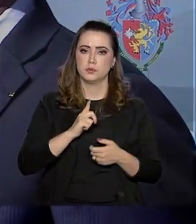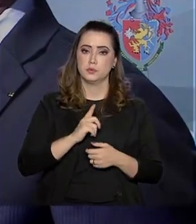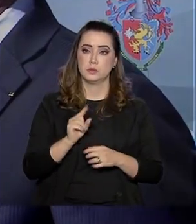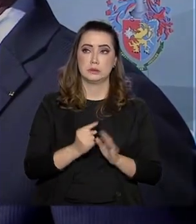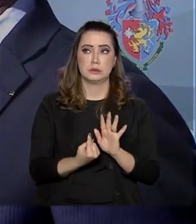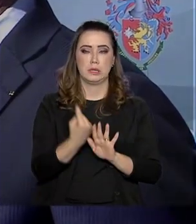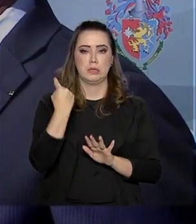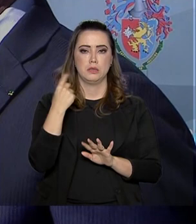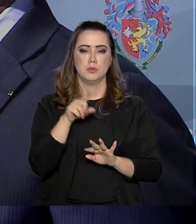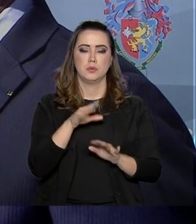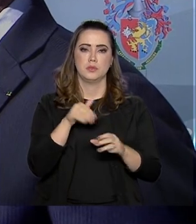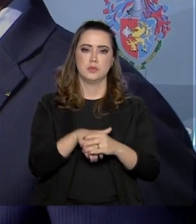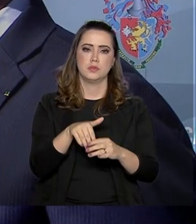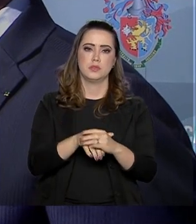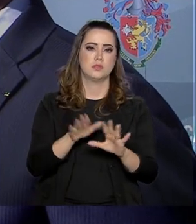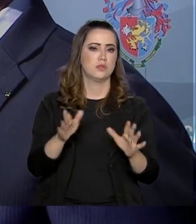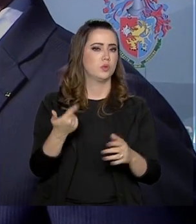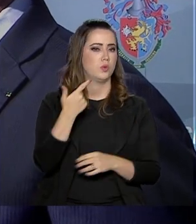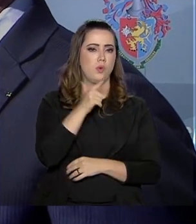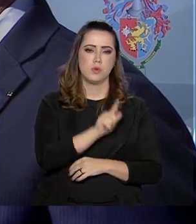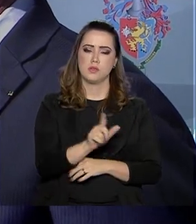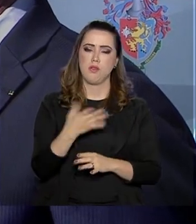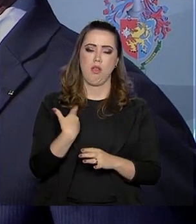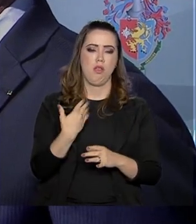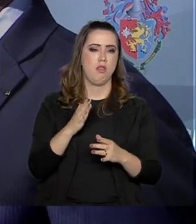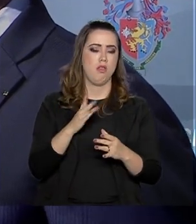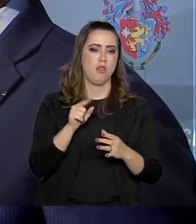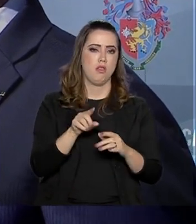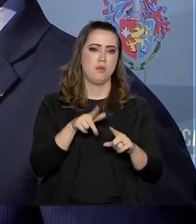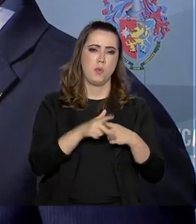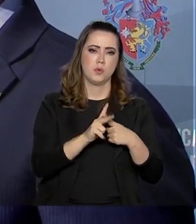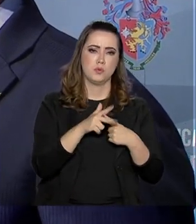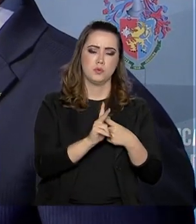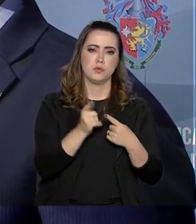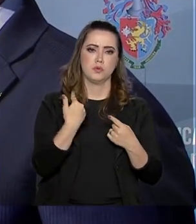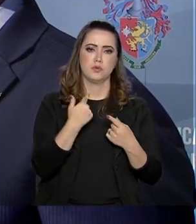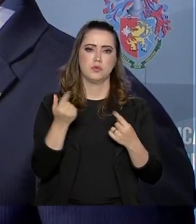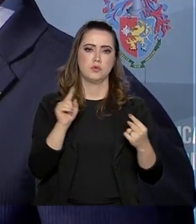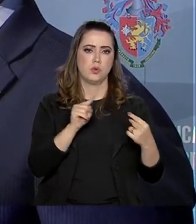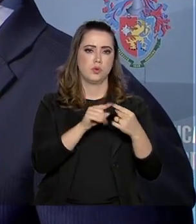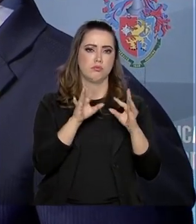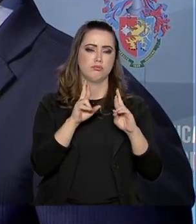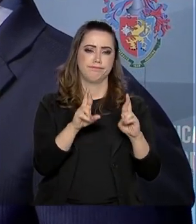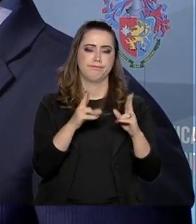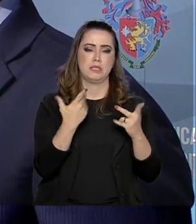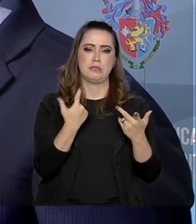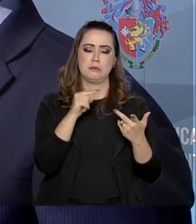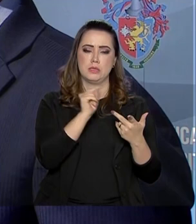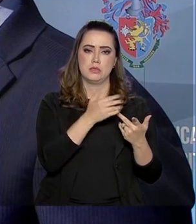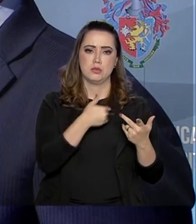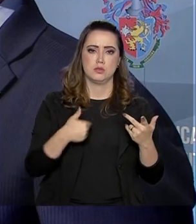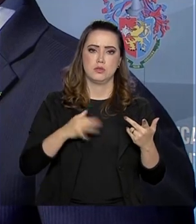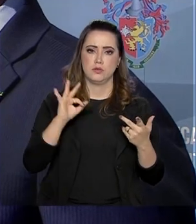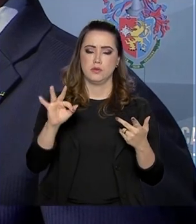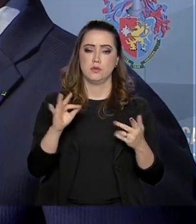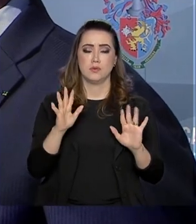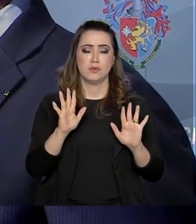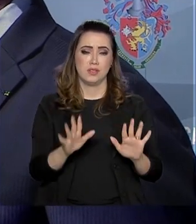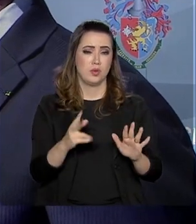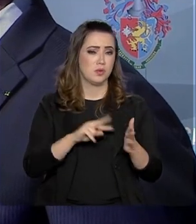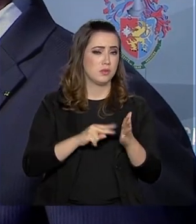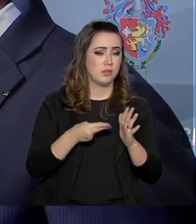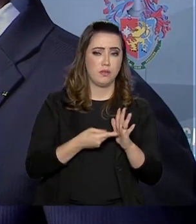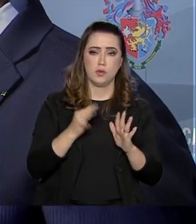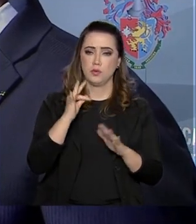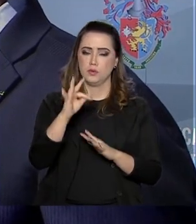Naquele momento da votação, infelizmente, não foi possível chegar a, como eu falei, encontrar as expectativas com as possibilidades. Isso não quer dizer